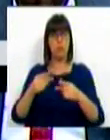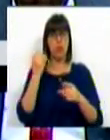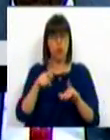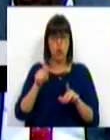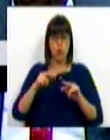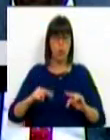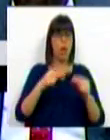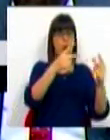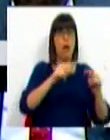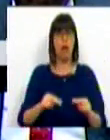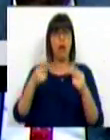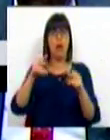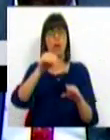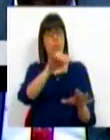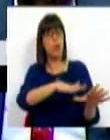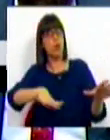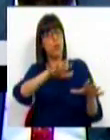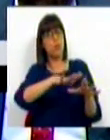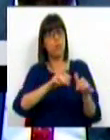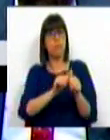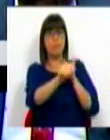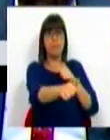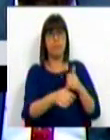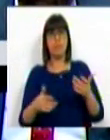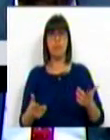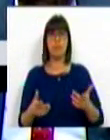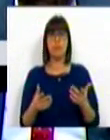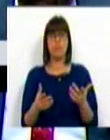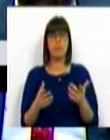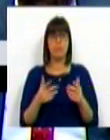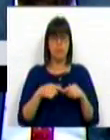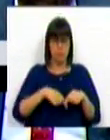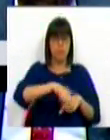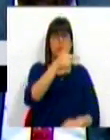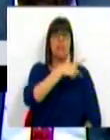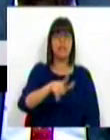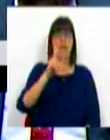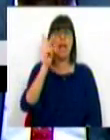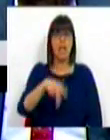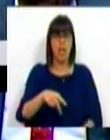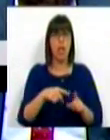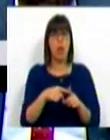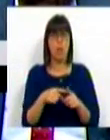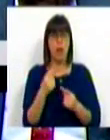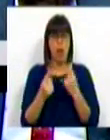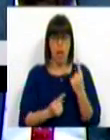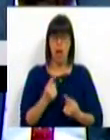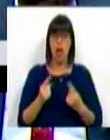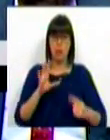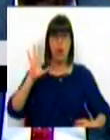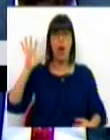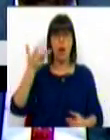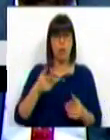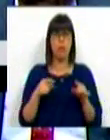julgamentos para locais a mais de 100 km de distância, como em alguns locais